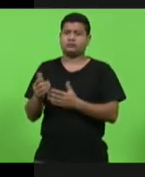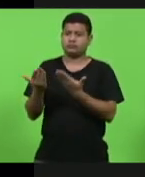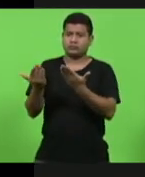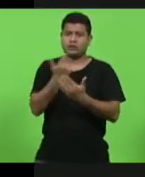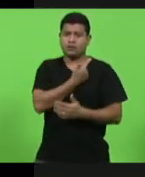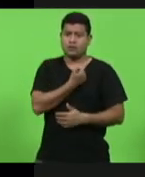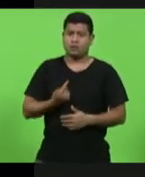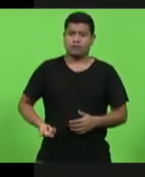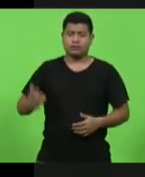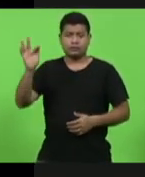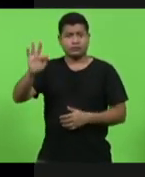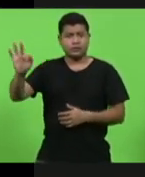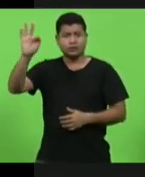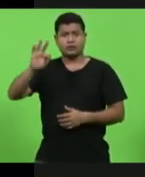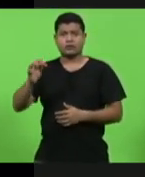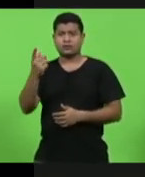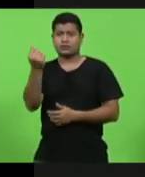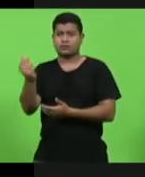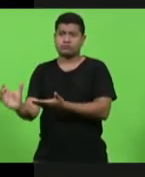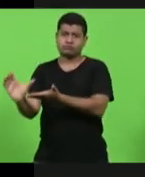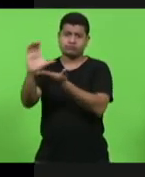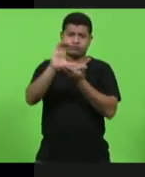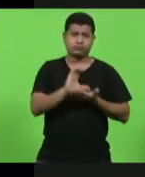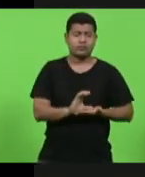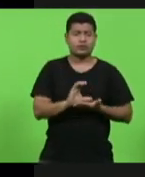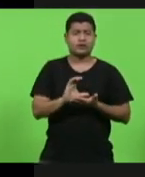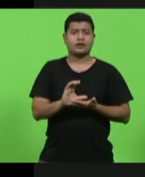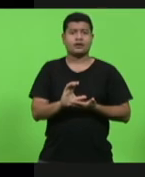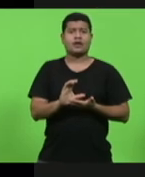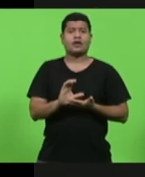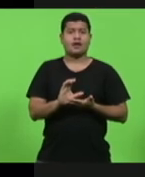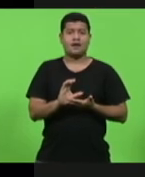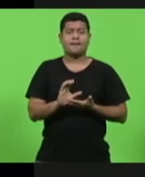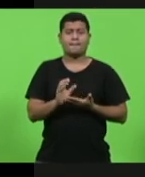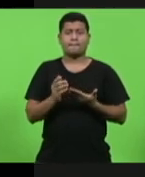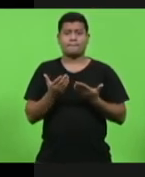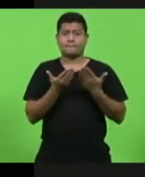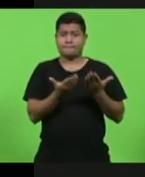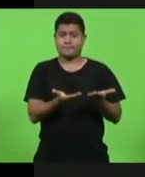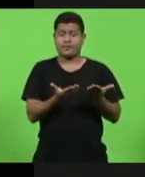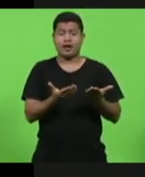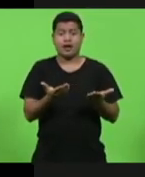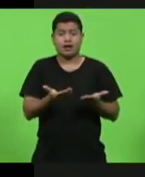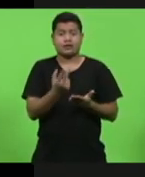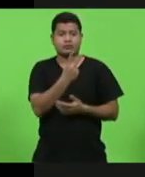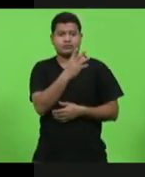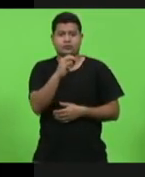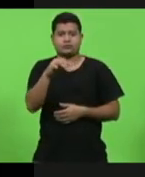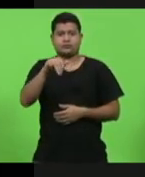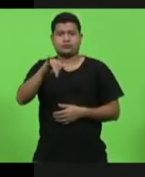200 milhões nós usássemos nas nossas rodovias estaduais que precisam, que estão precárias.